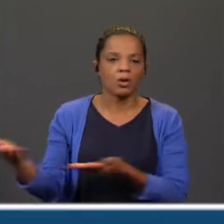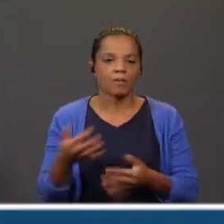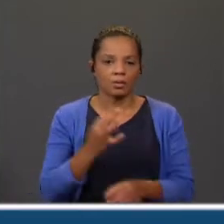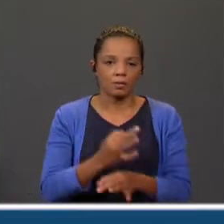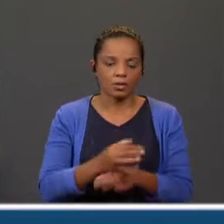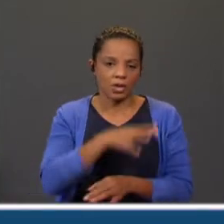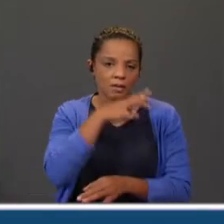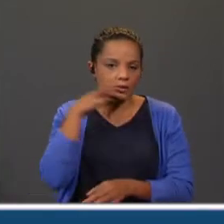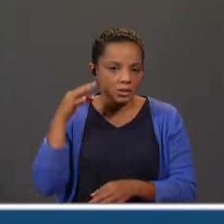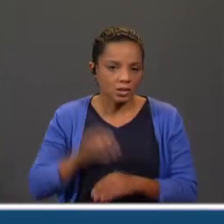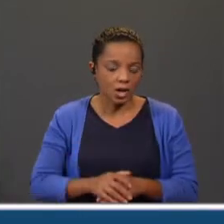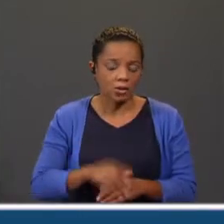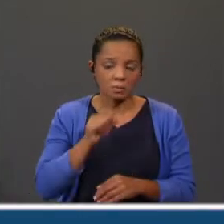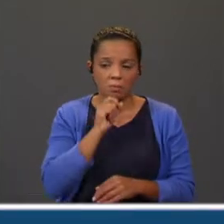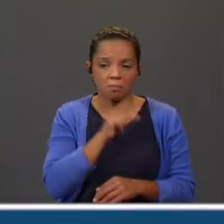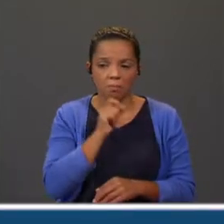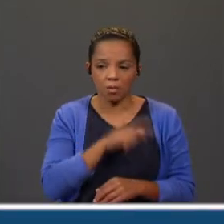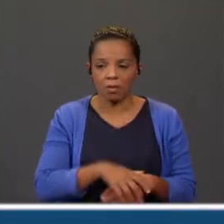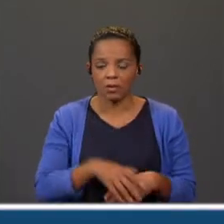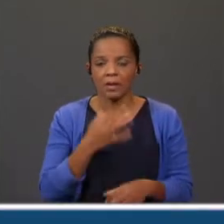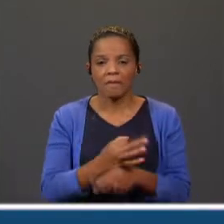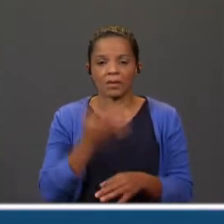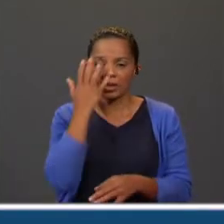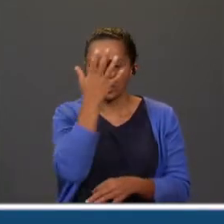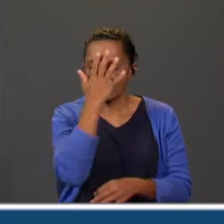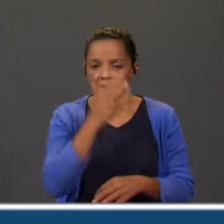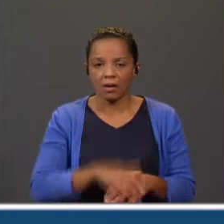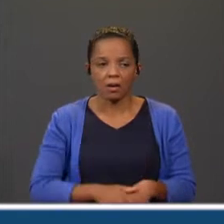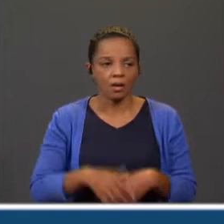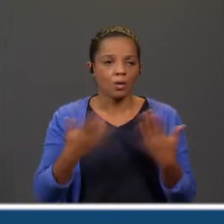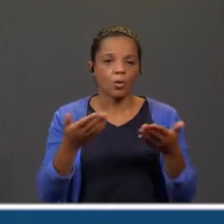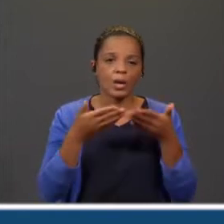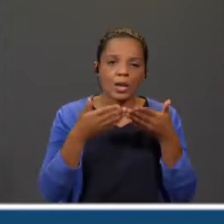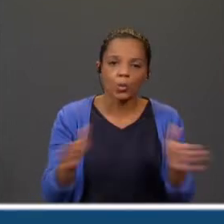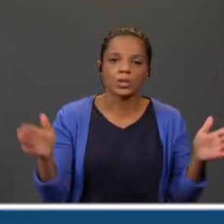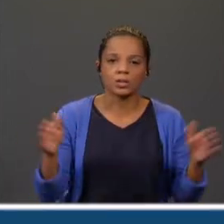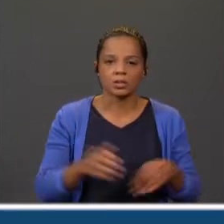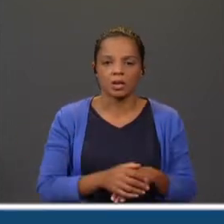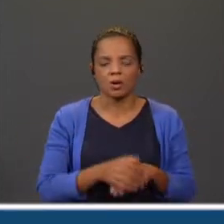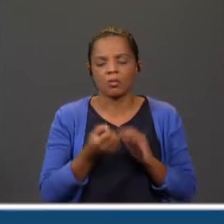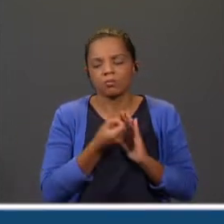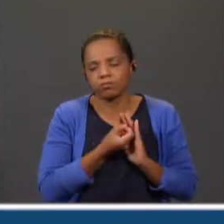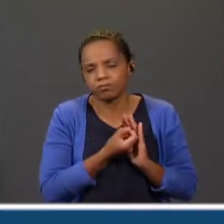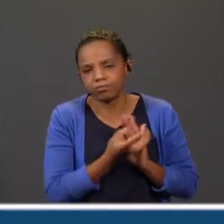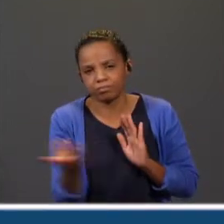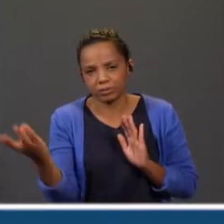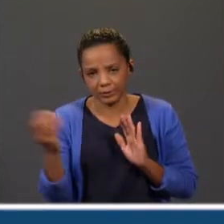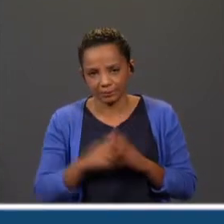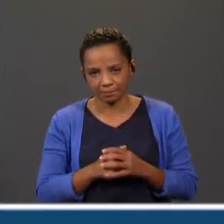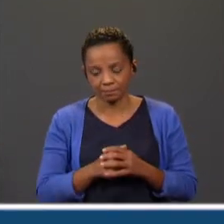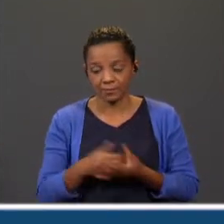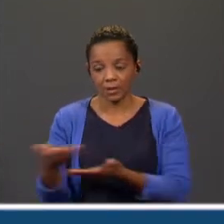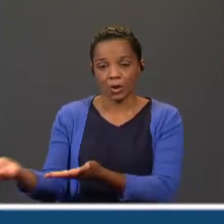festas de aniversário, mas podia ser para uma festa de carnaval, para uma inauguração, etc. Agora, o